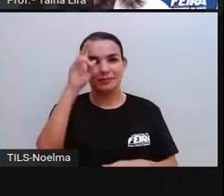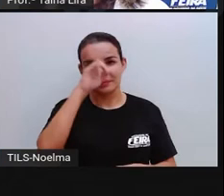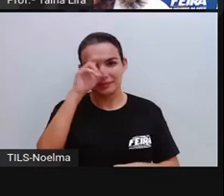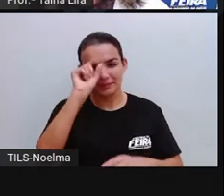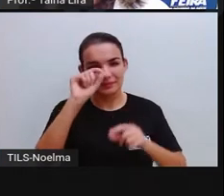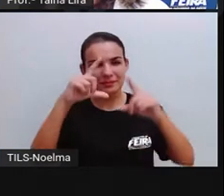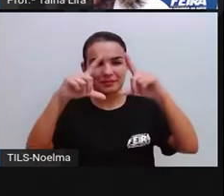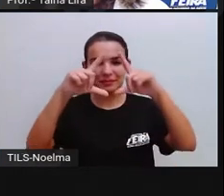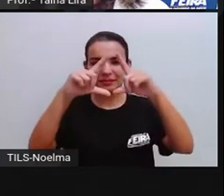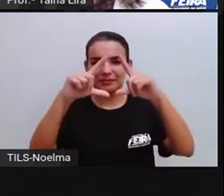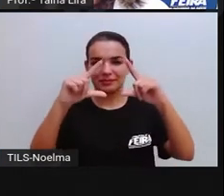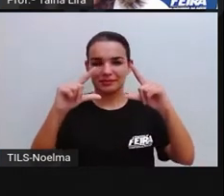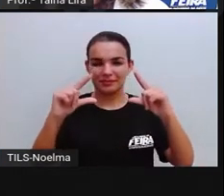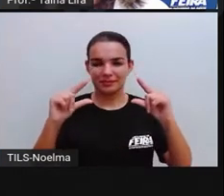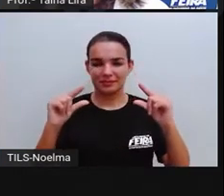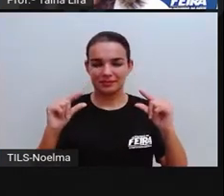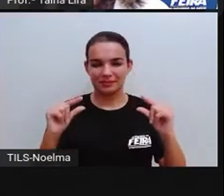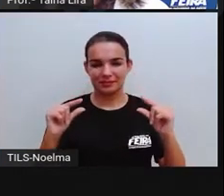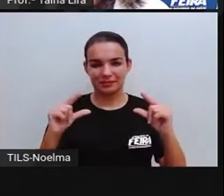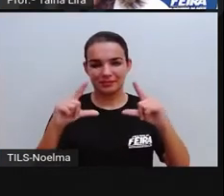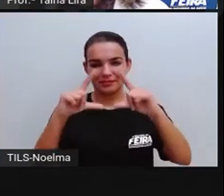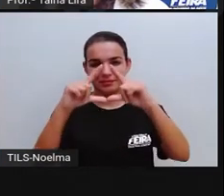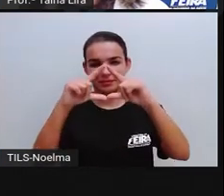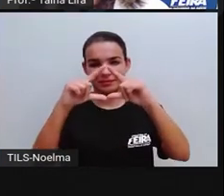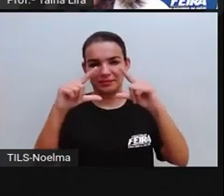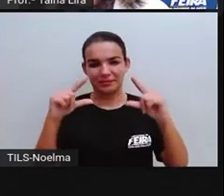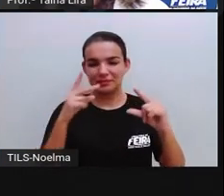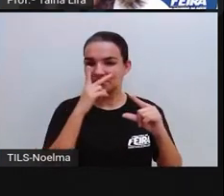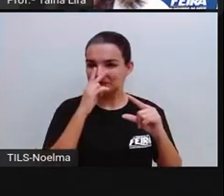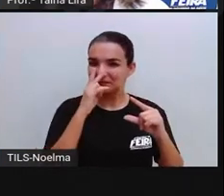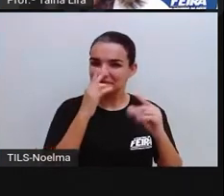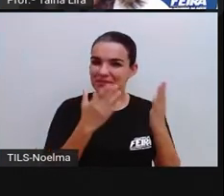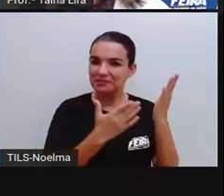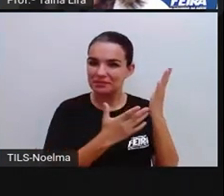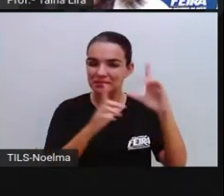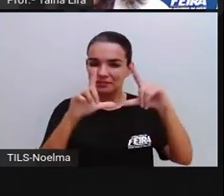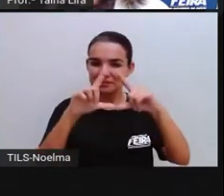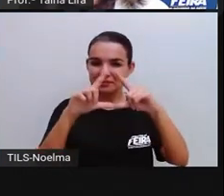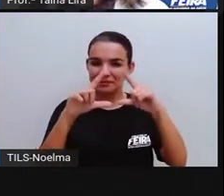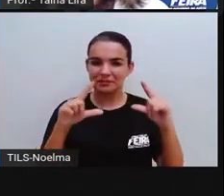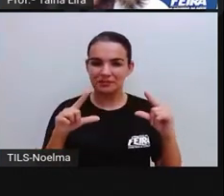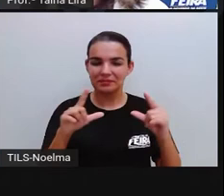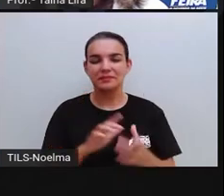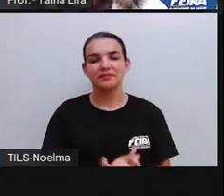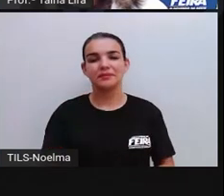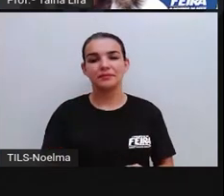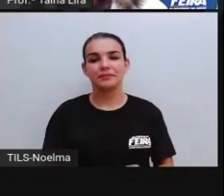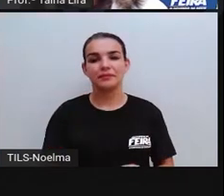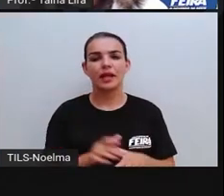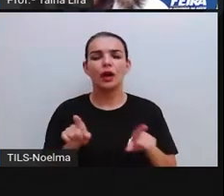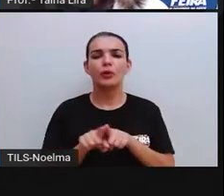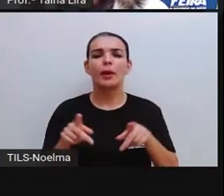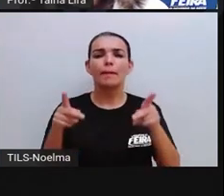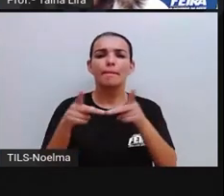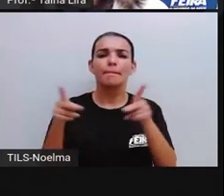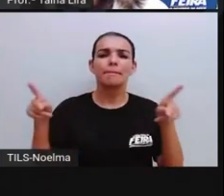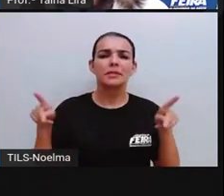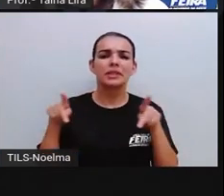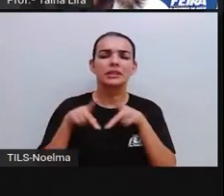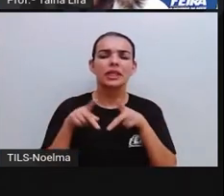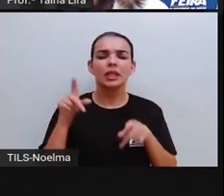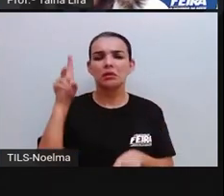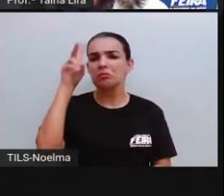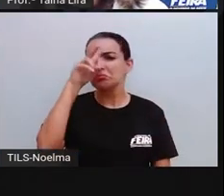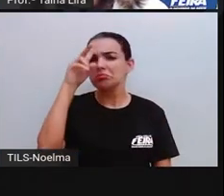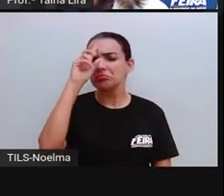Lembrou, ó, um triângulo. Olha lá como lembra, ó, um triângulo, certo? E essa panela, lembrou o que